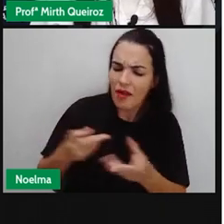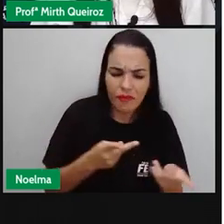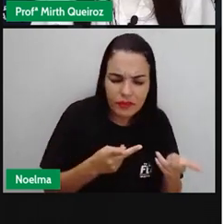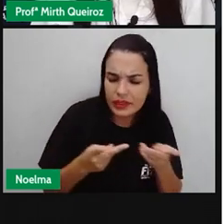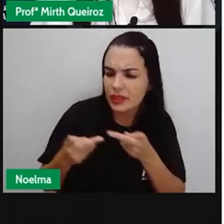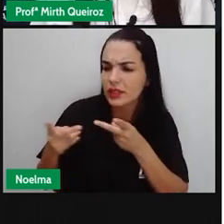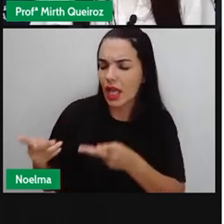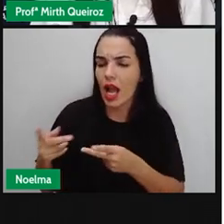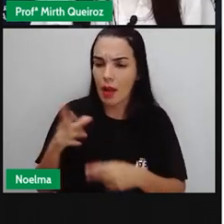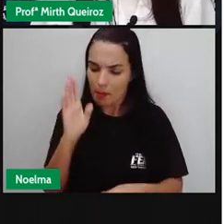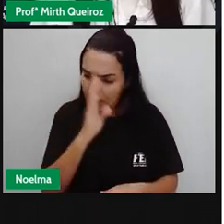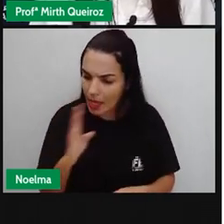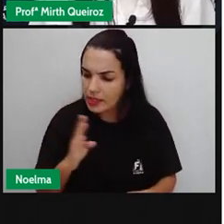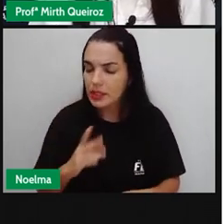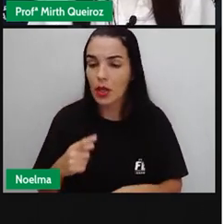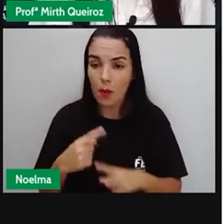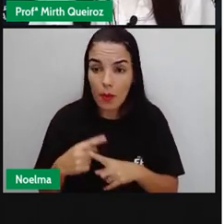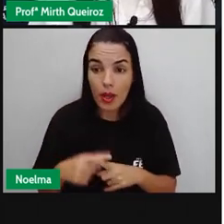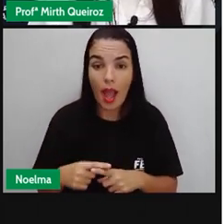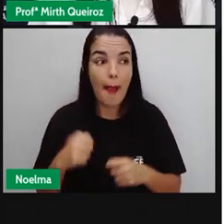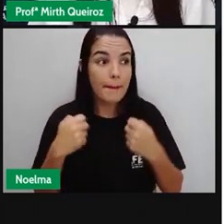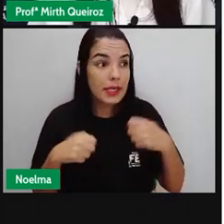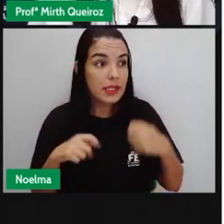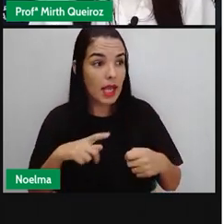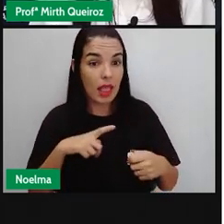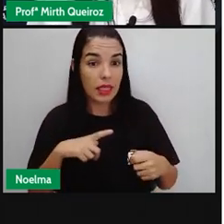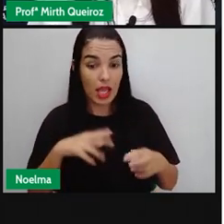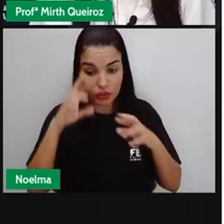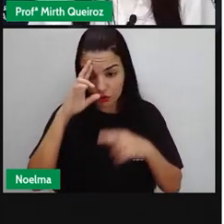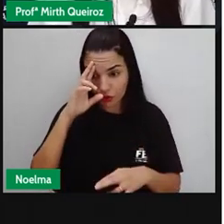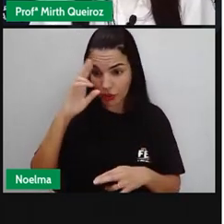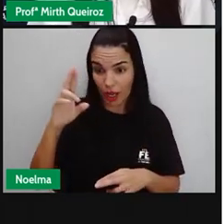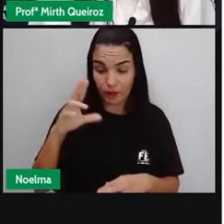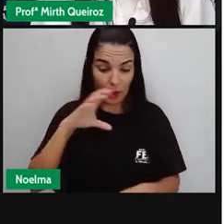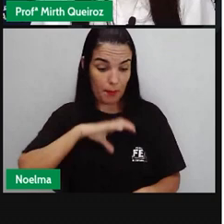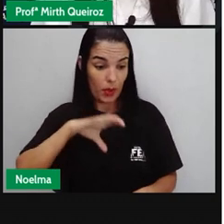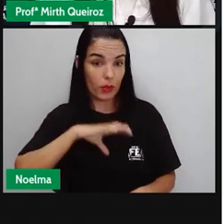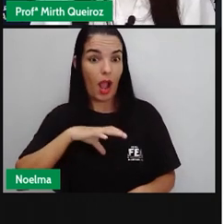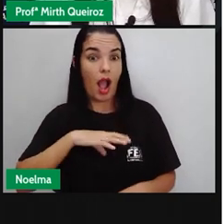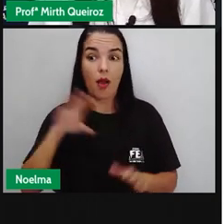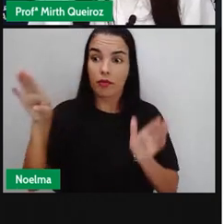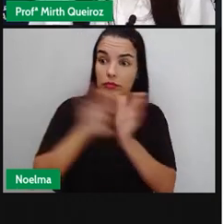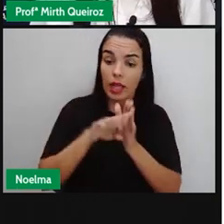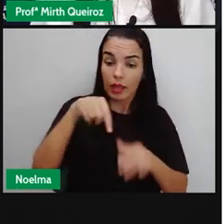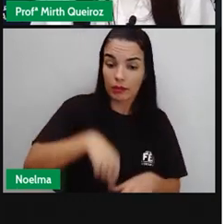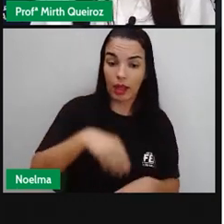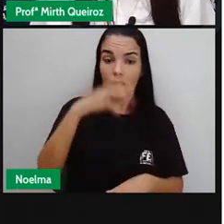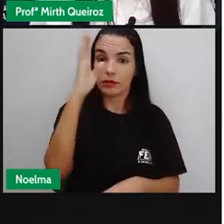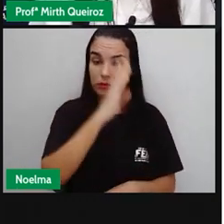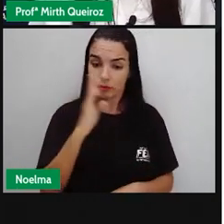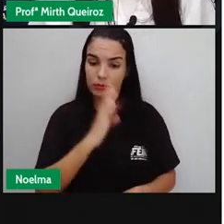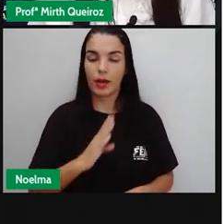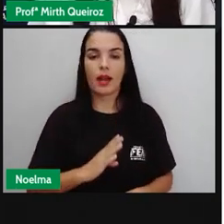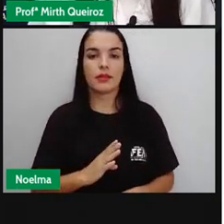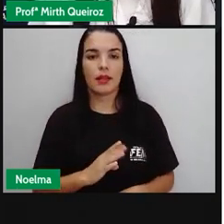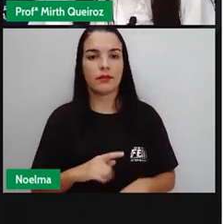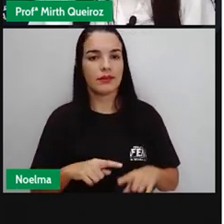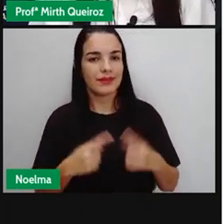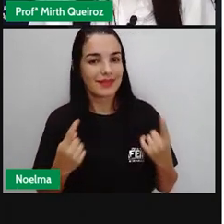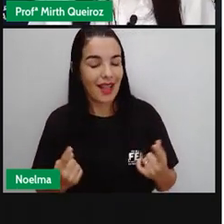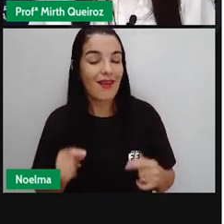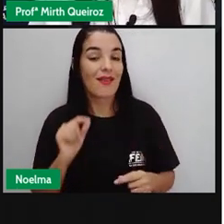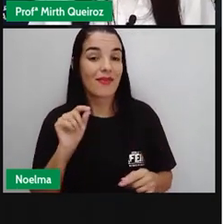Portugal perdesse os tesouros do Brasil e a própria terra Brasil, né? Então, a